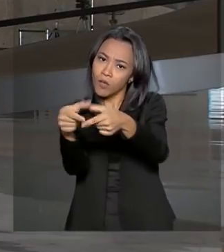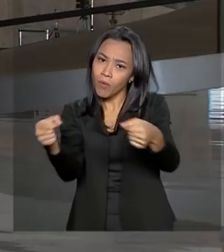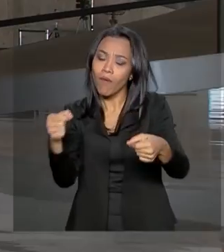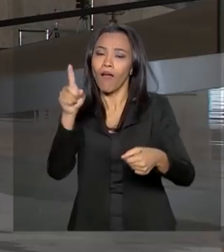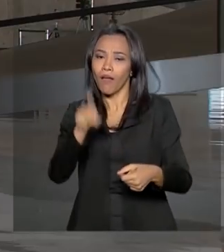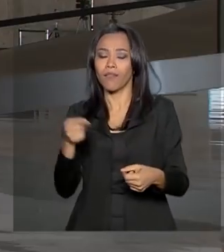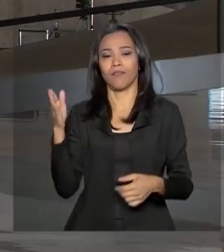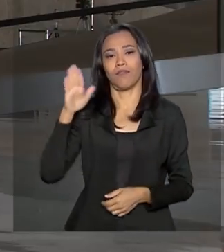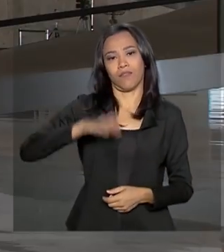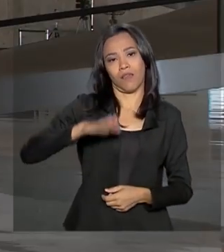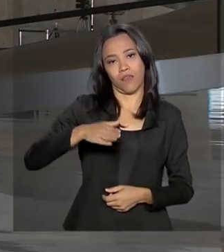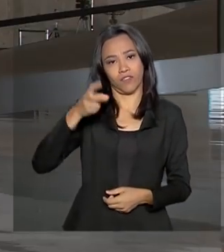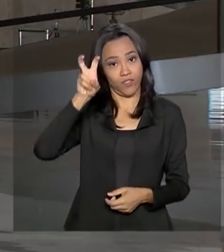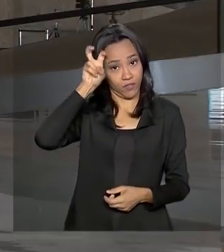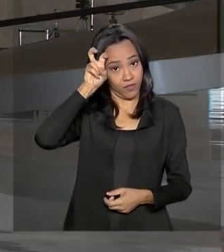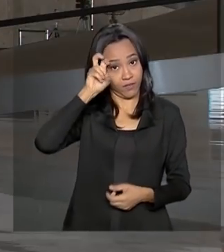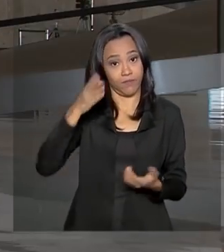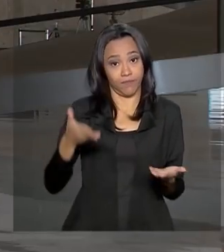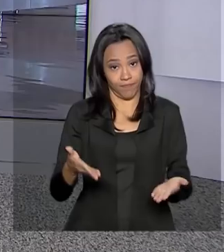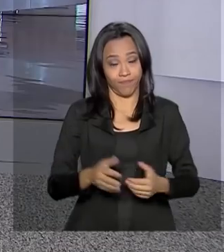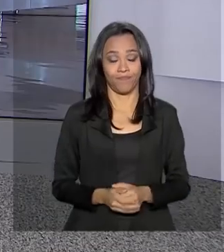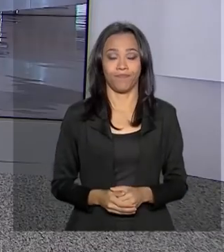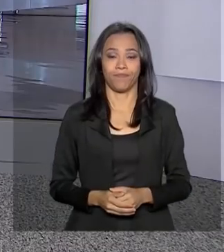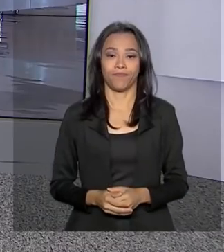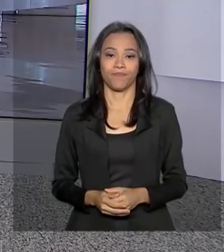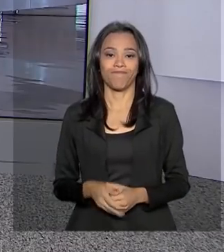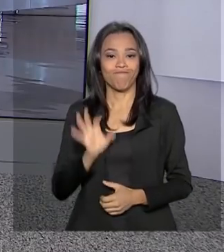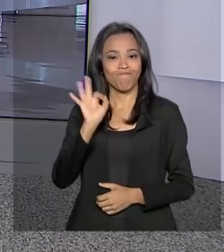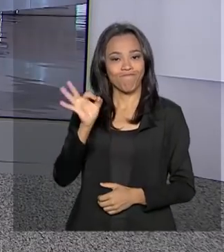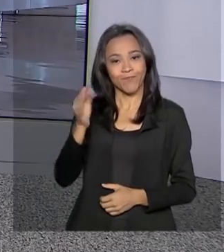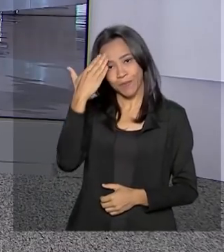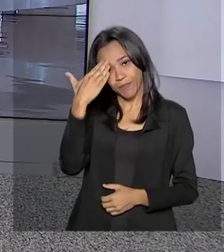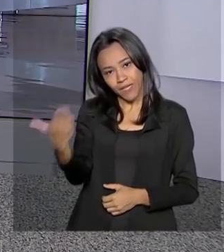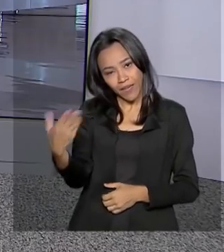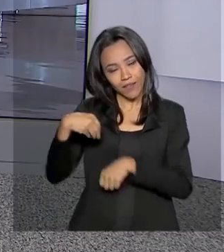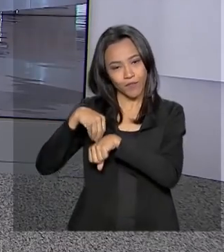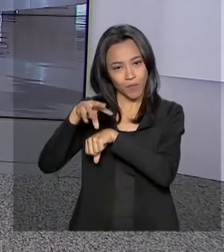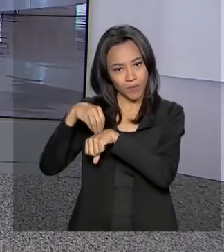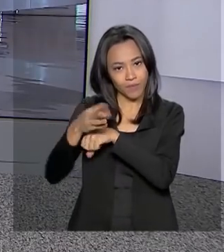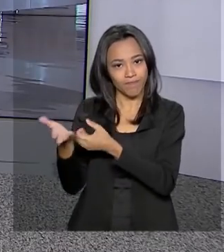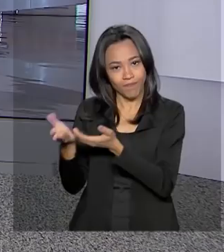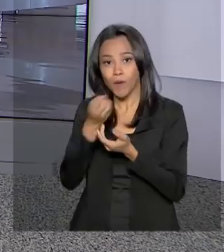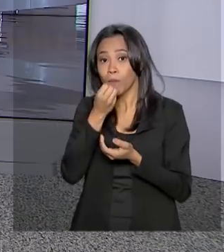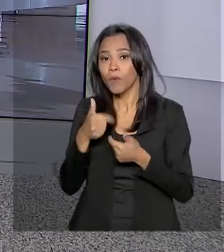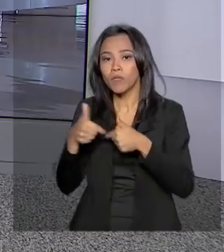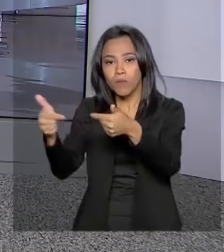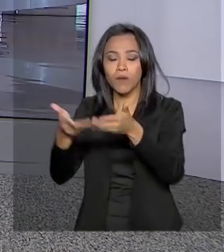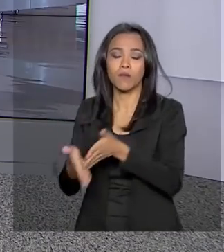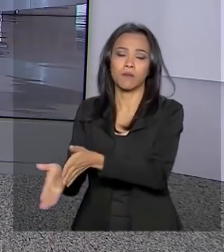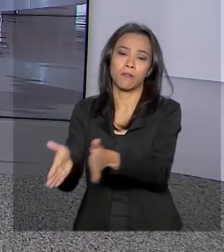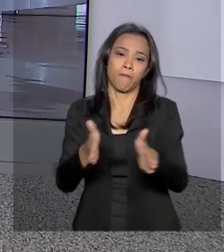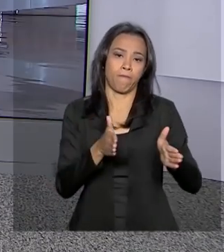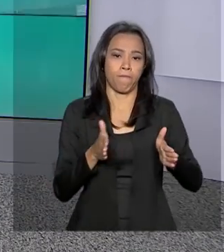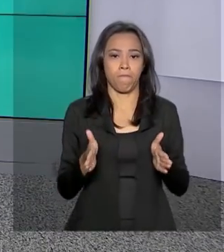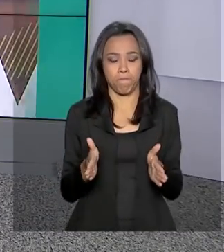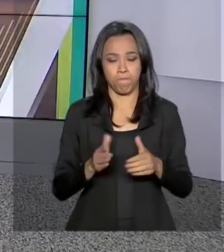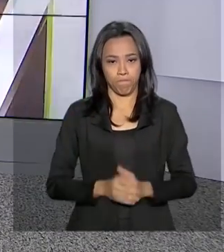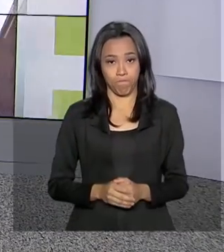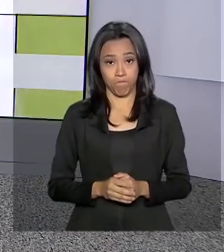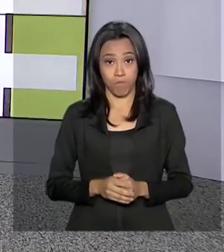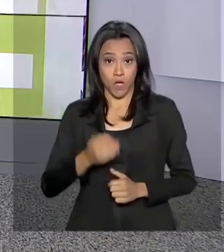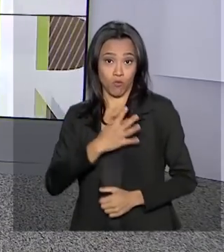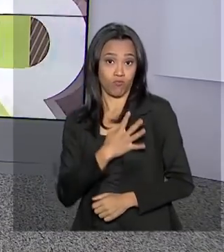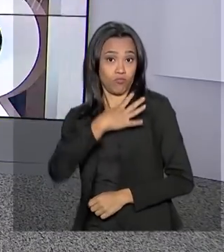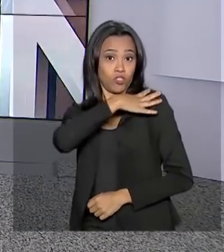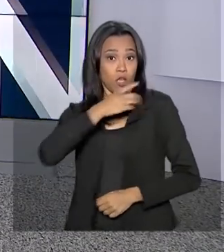é na tarde desta quinta-feira. Roberto? Tá certo, Dani. Muito obrigado pelas informações. Bom trabalho aí para você. E o